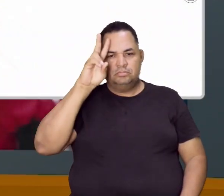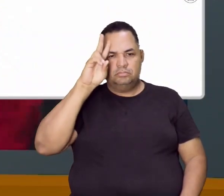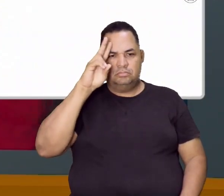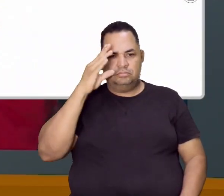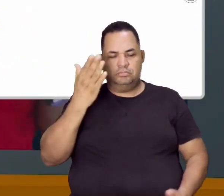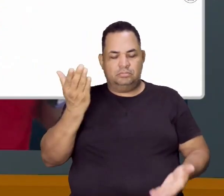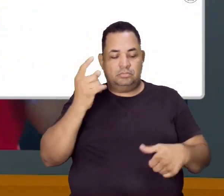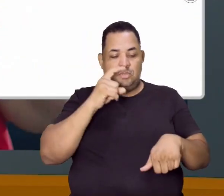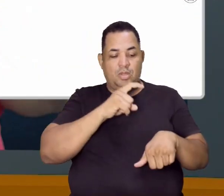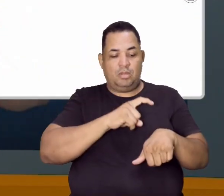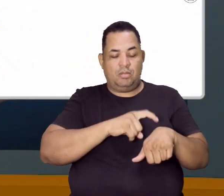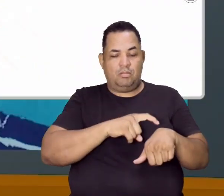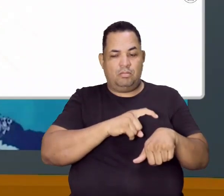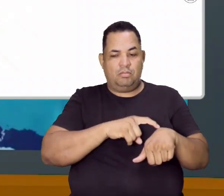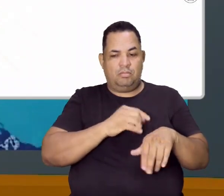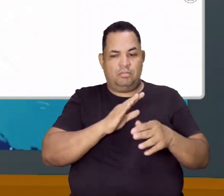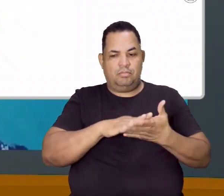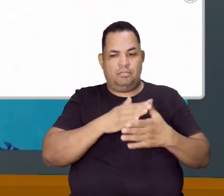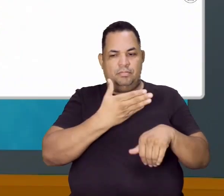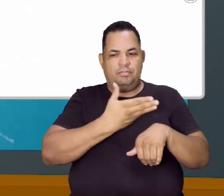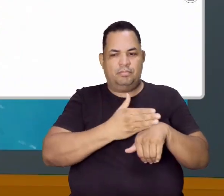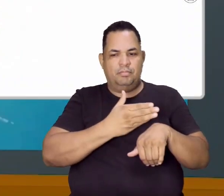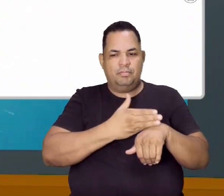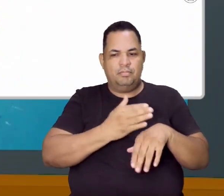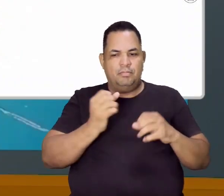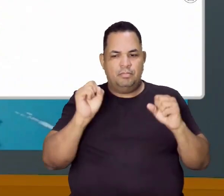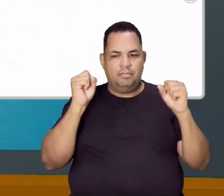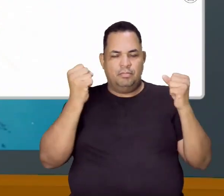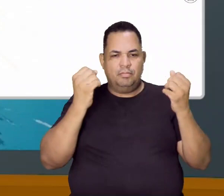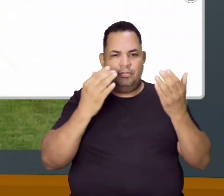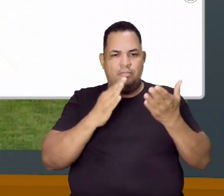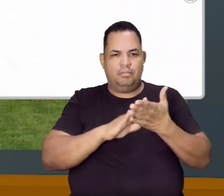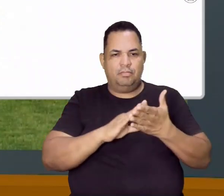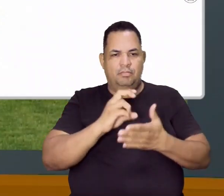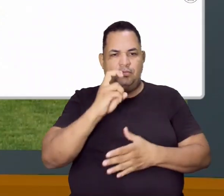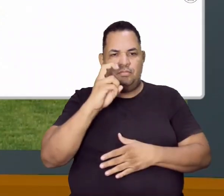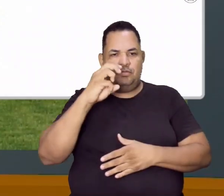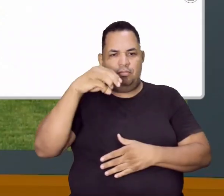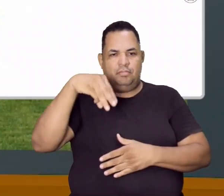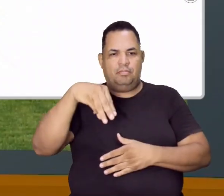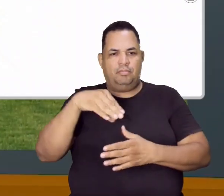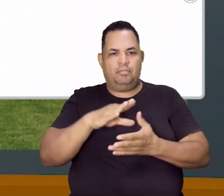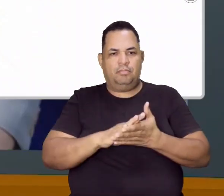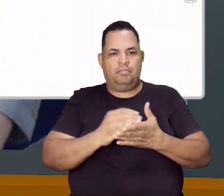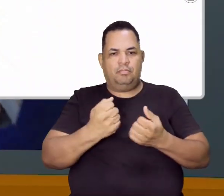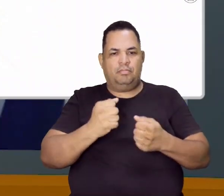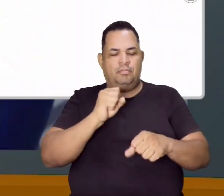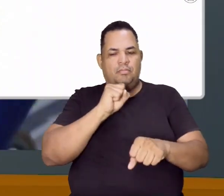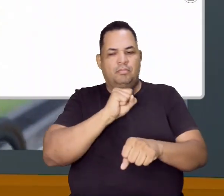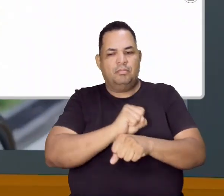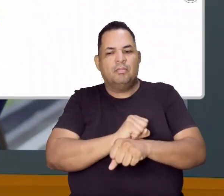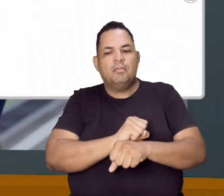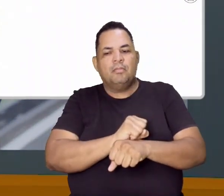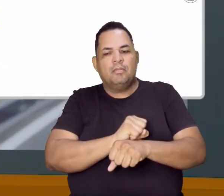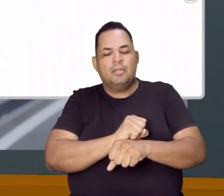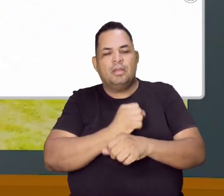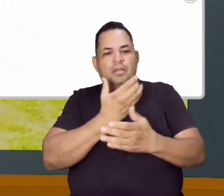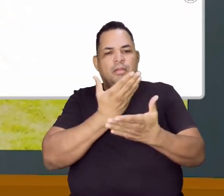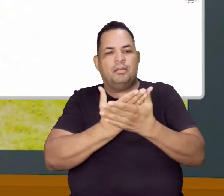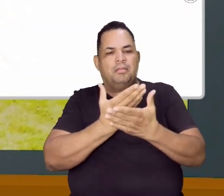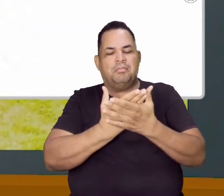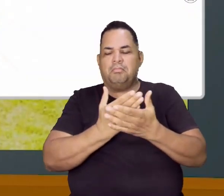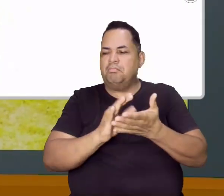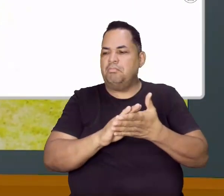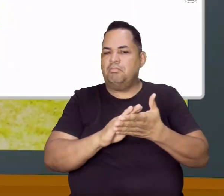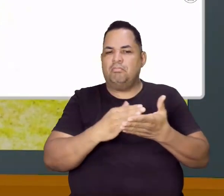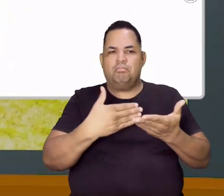esse momento aí do exercício que tem aqui na nossa aula, é aqueles cinco minutinhos que dá para a gente parar aí um pouquinho na nossa aula, em algum